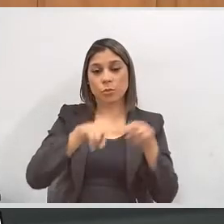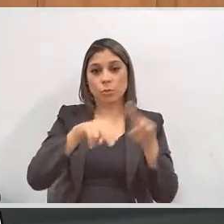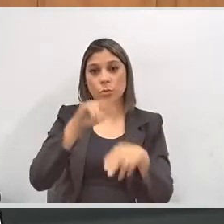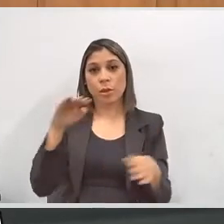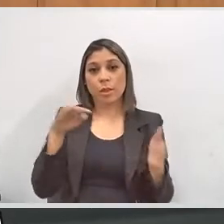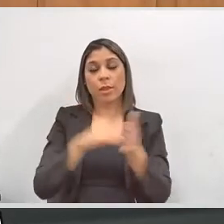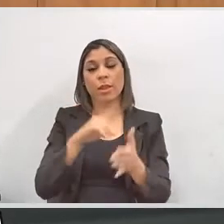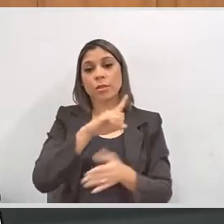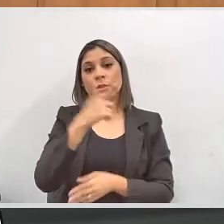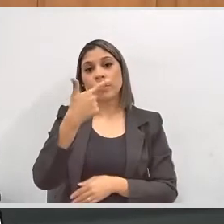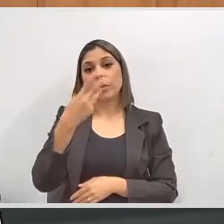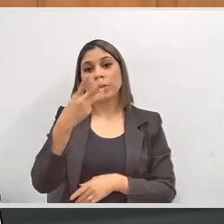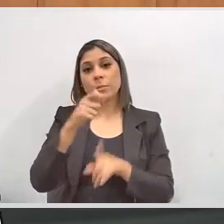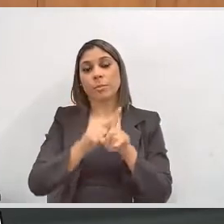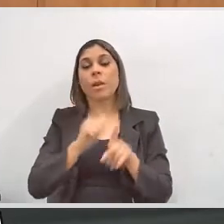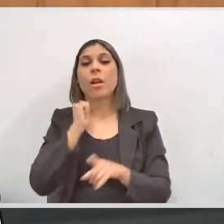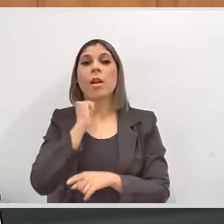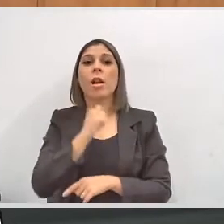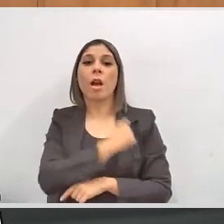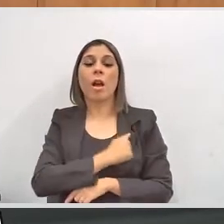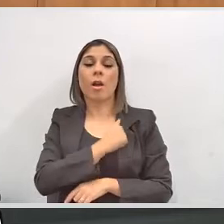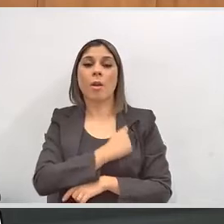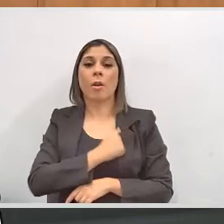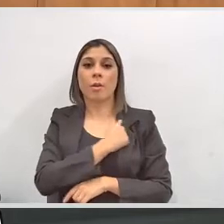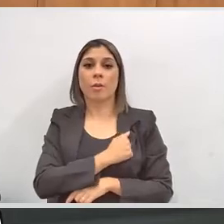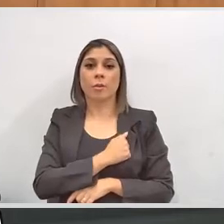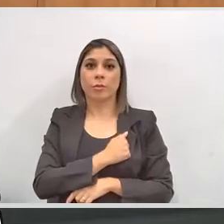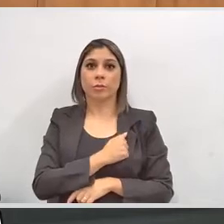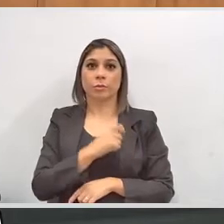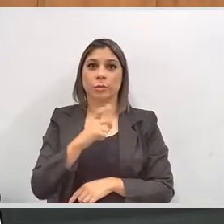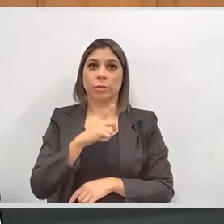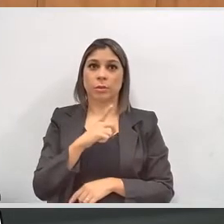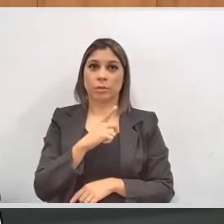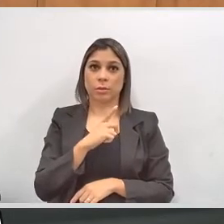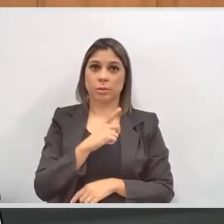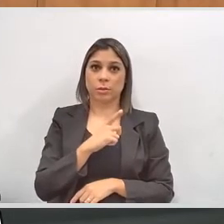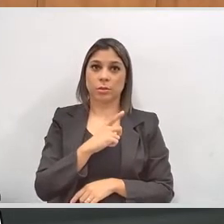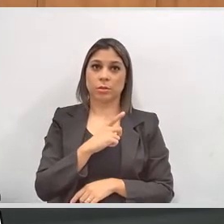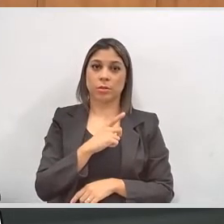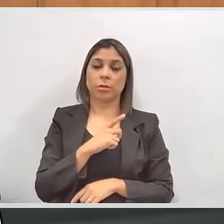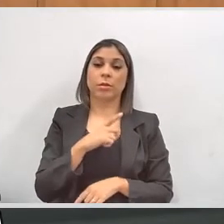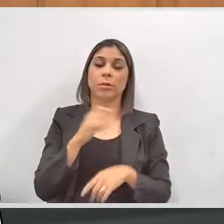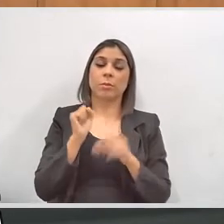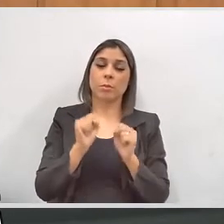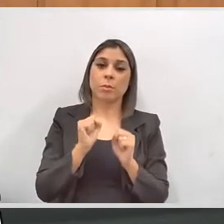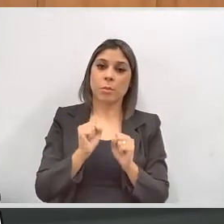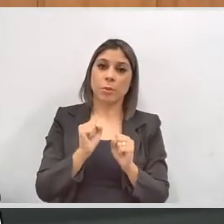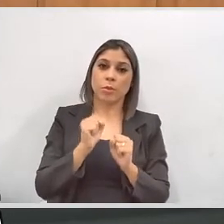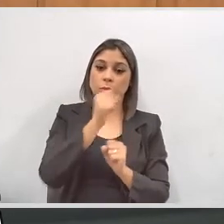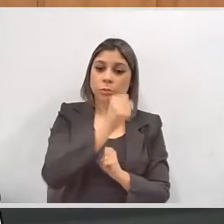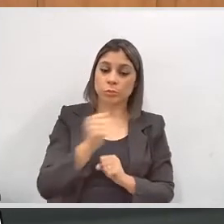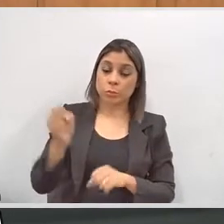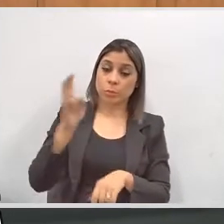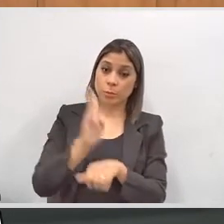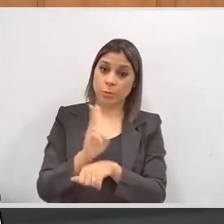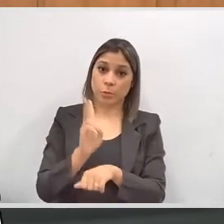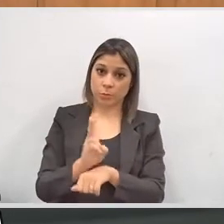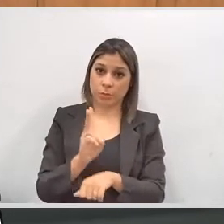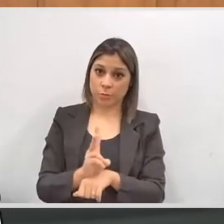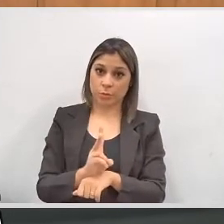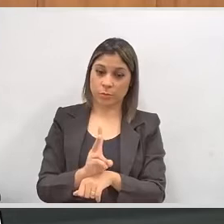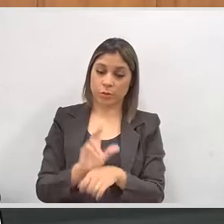estende até 23 de agosto. Ele vai nessa janela, digamos assim, ter a oportunidade de fazer uma transferência